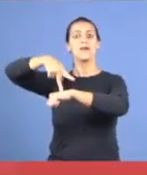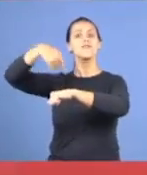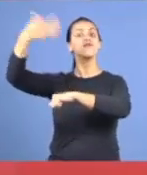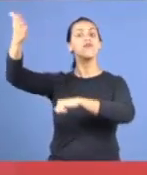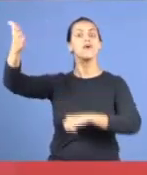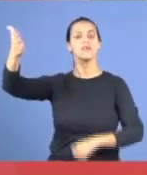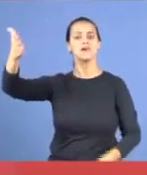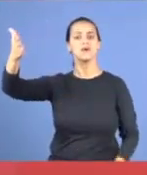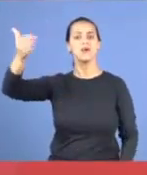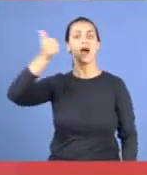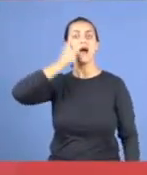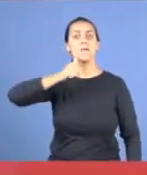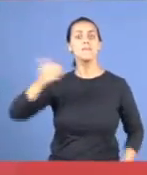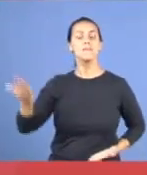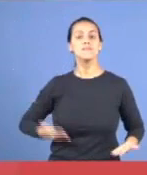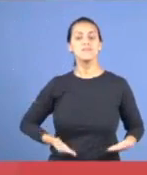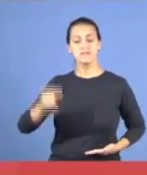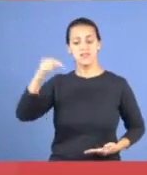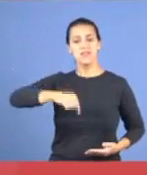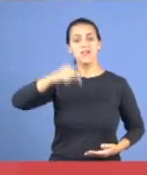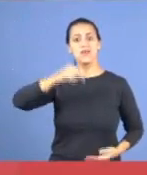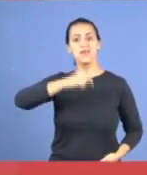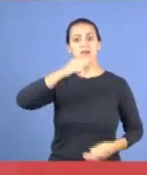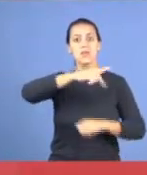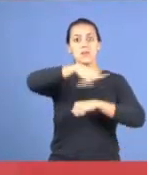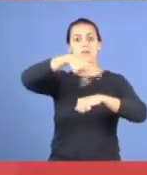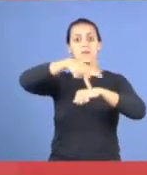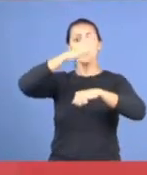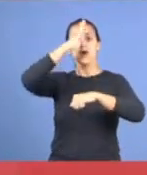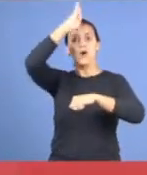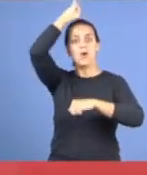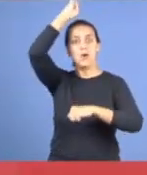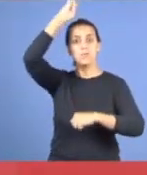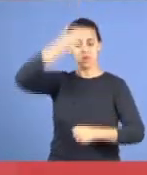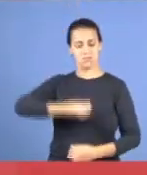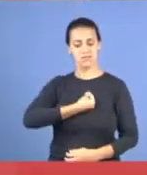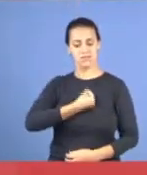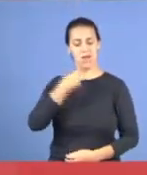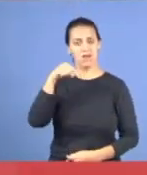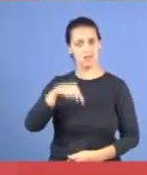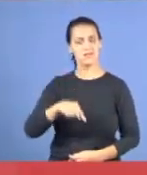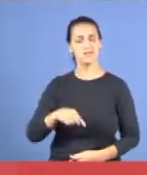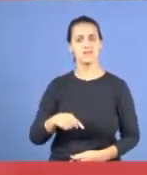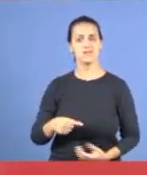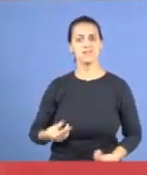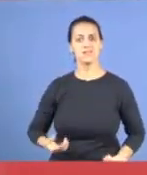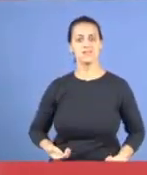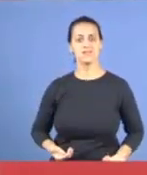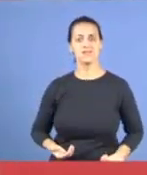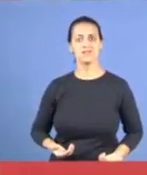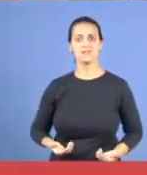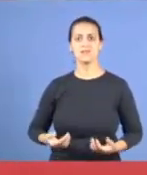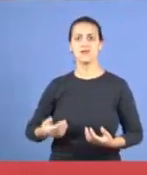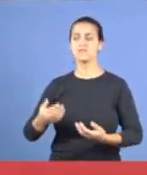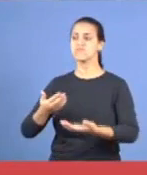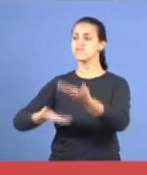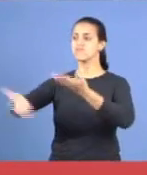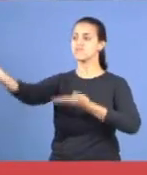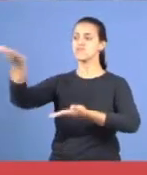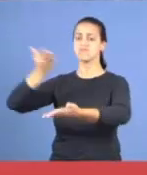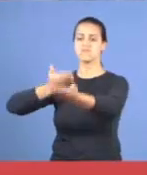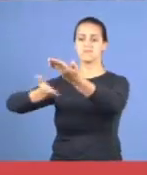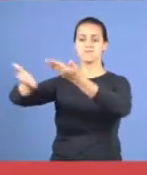está aqui irmã, de Roma, passou, não, esse bia, com o trabalho que vocês fizeram, de senhoras e jovens lá em Roma,